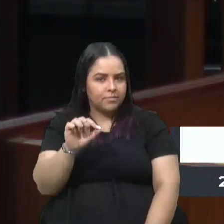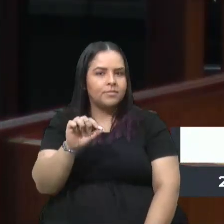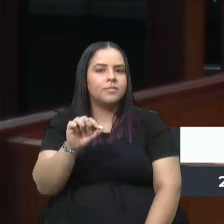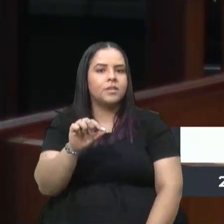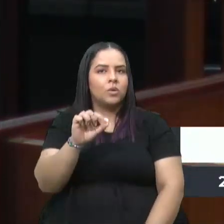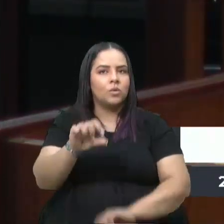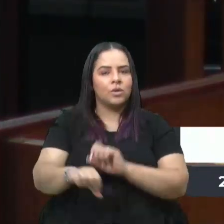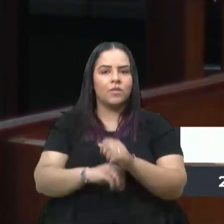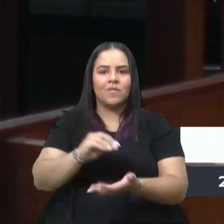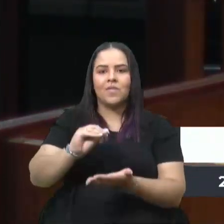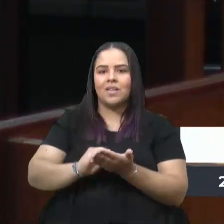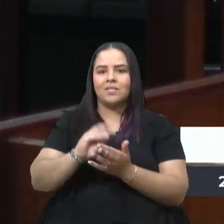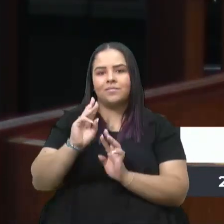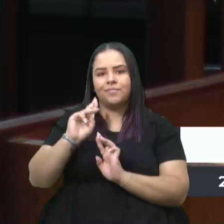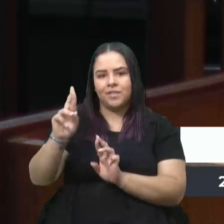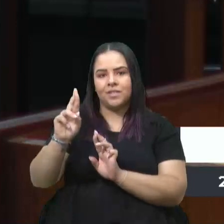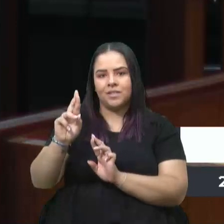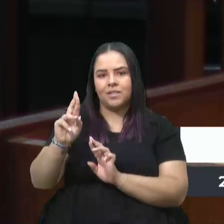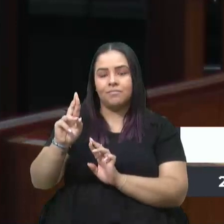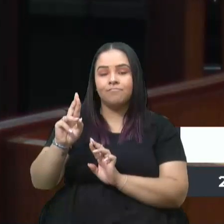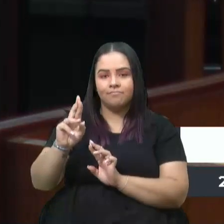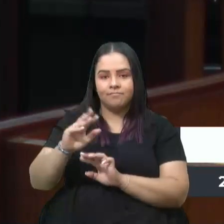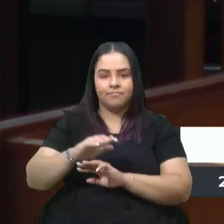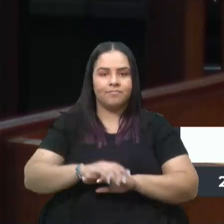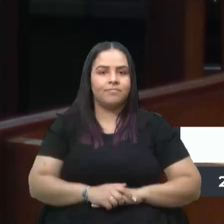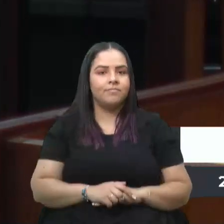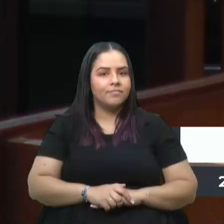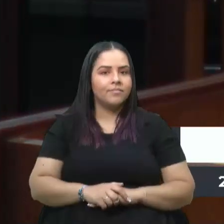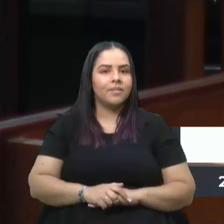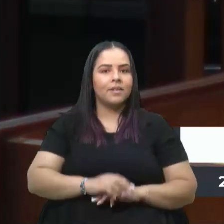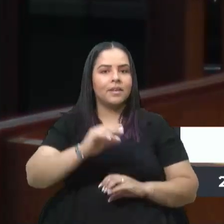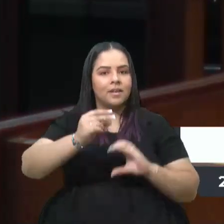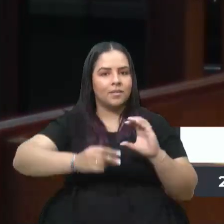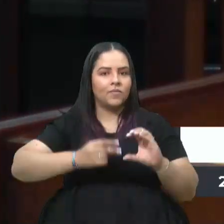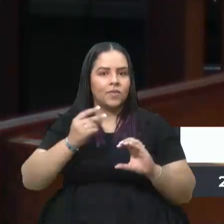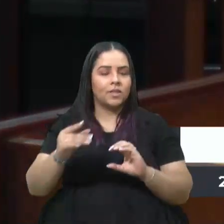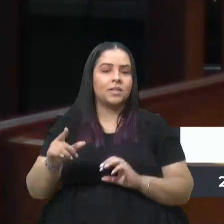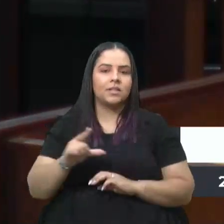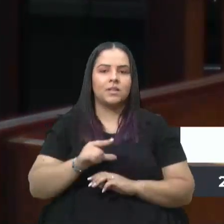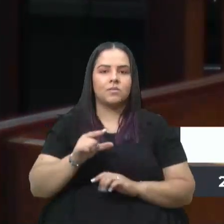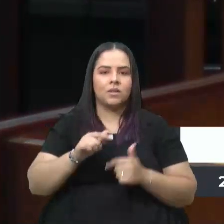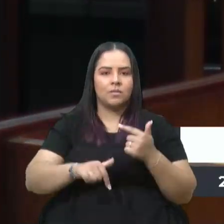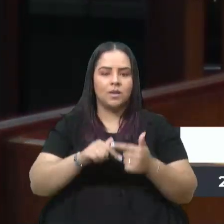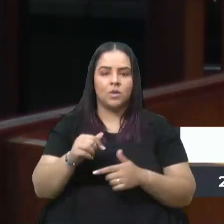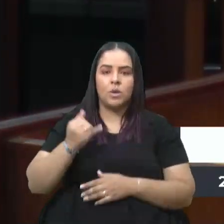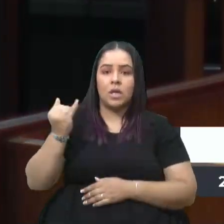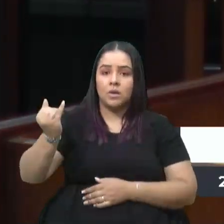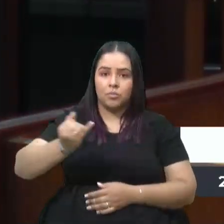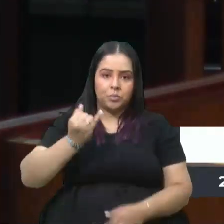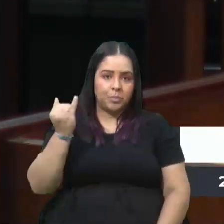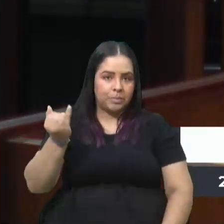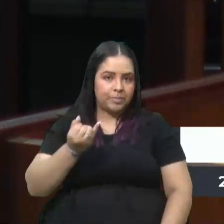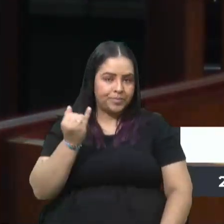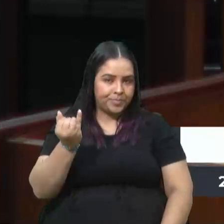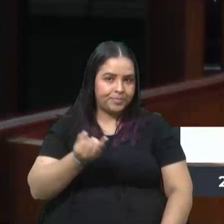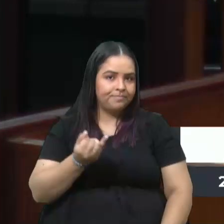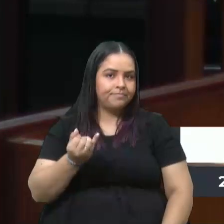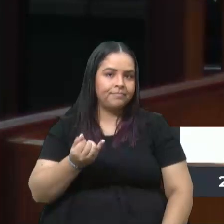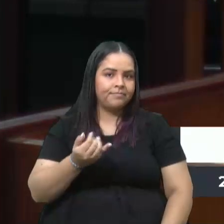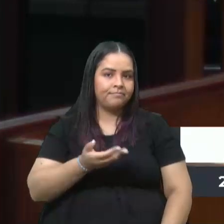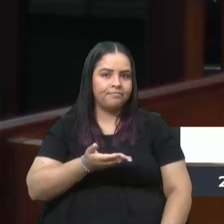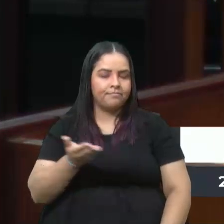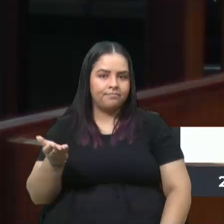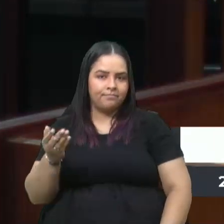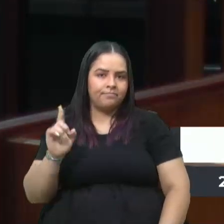desesperança e o desalento. A Câmara tem uma função muito importante. E, entre